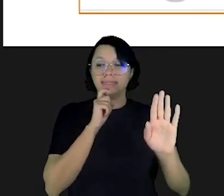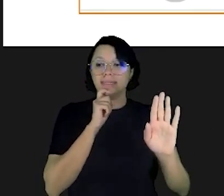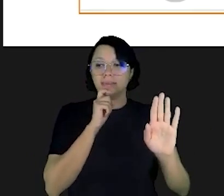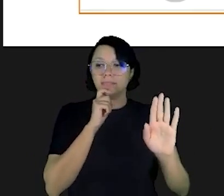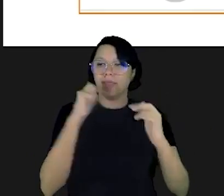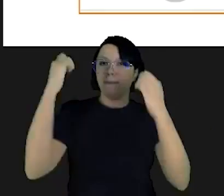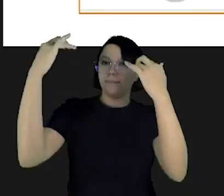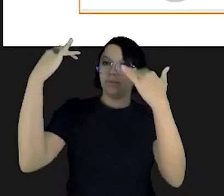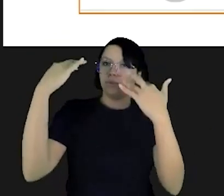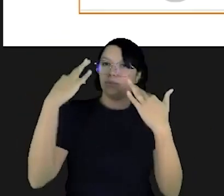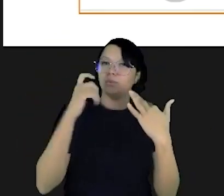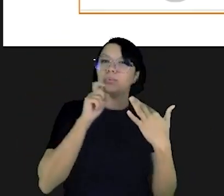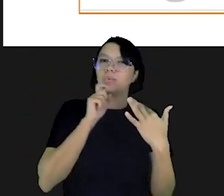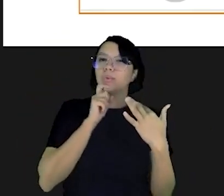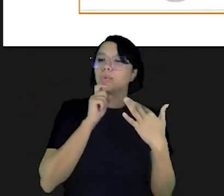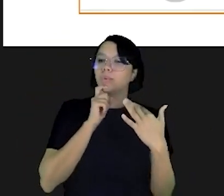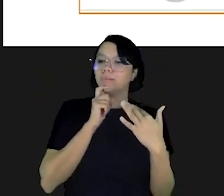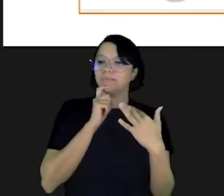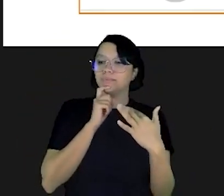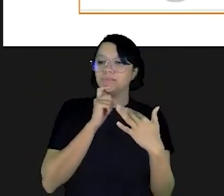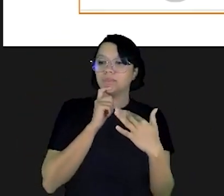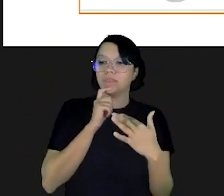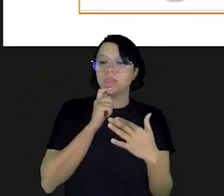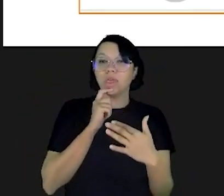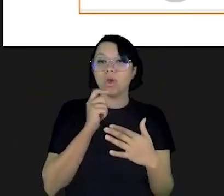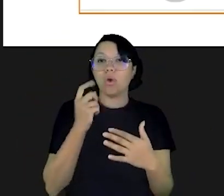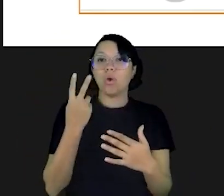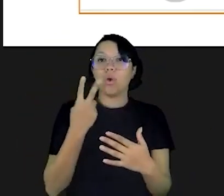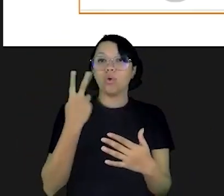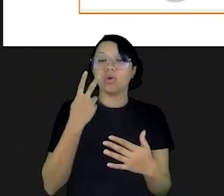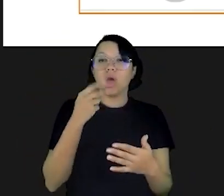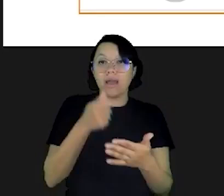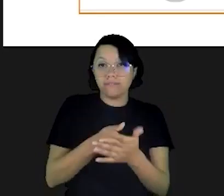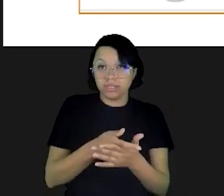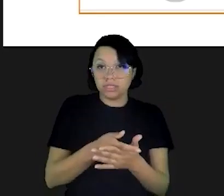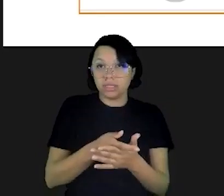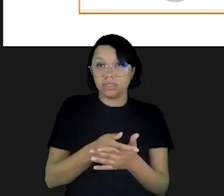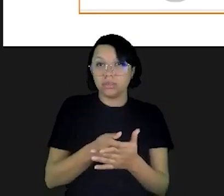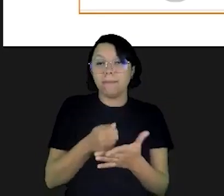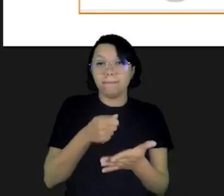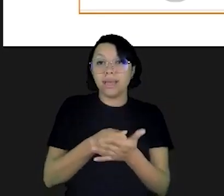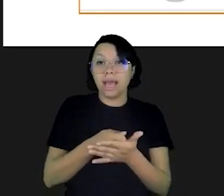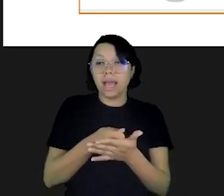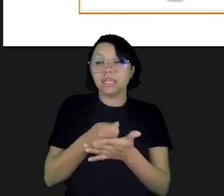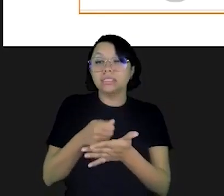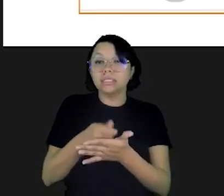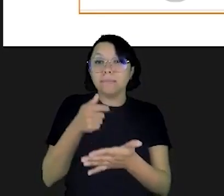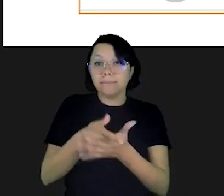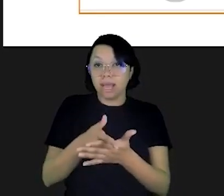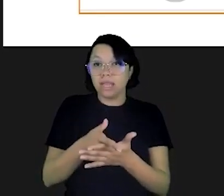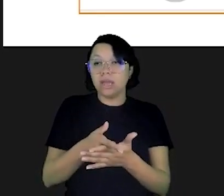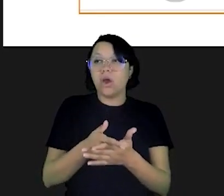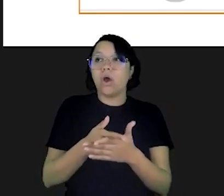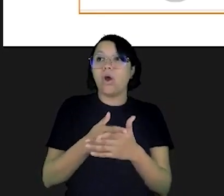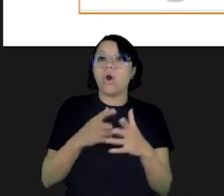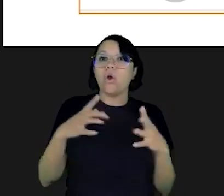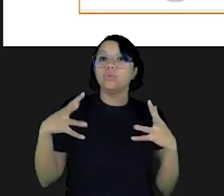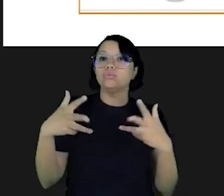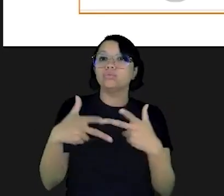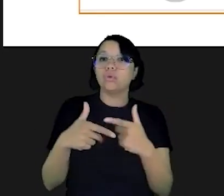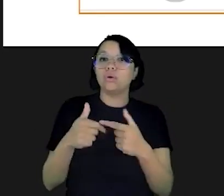aparelho de ar condicionado com os seus valores à vista em 12 prestações daqueles valores